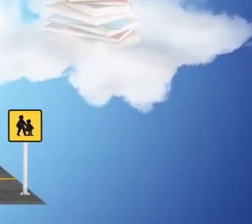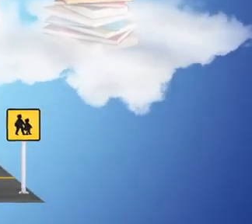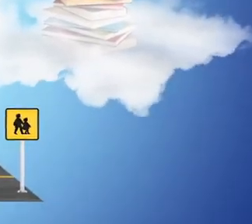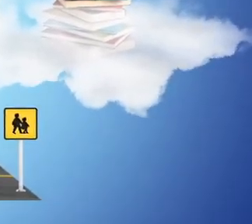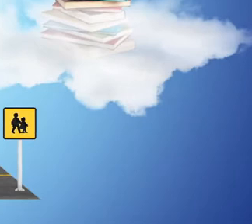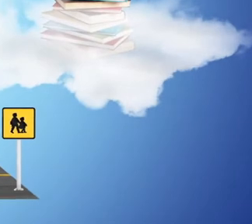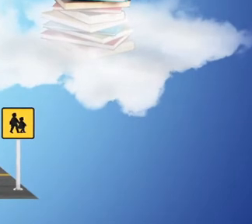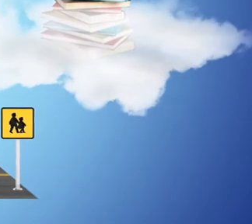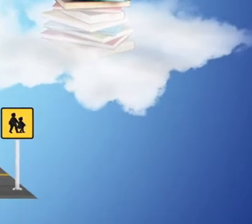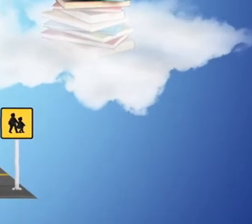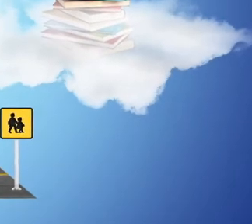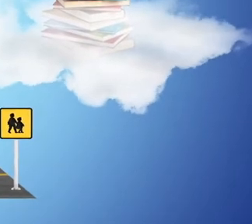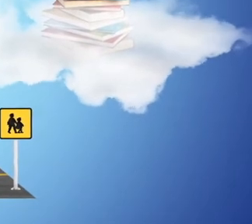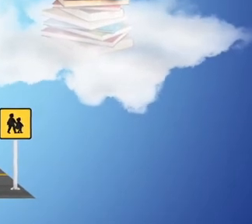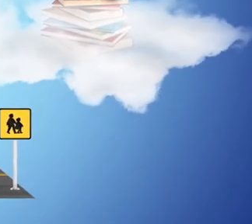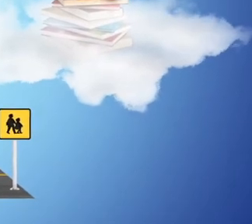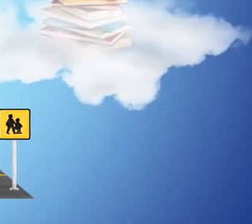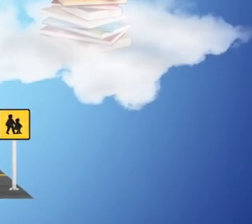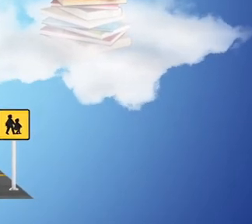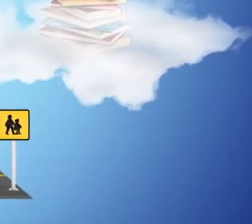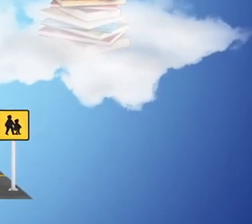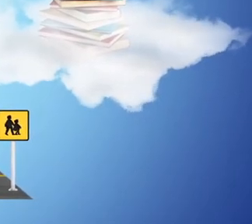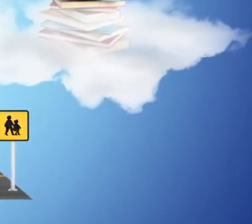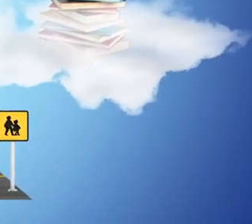Transcrição Legendas por Quintena Coelho